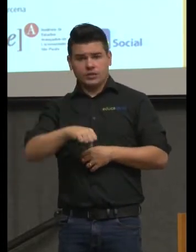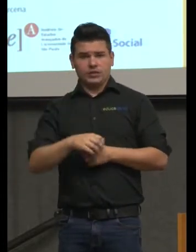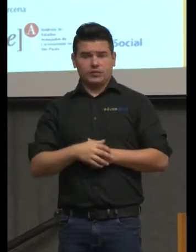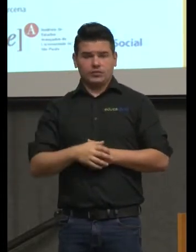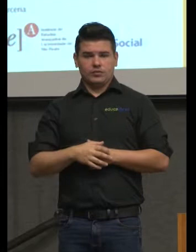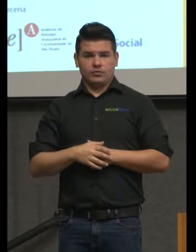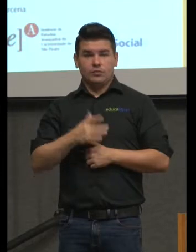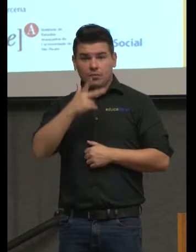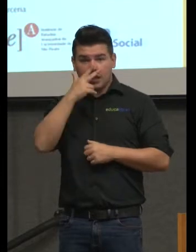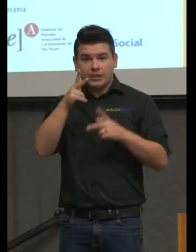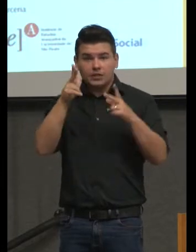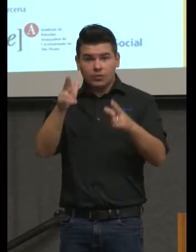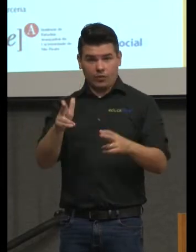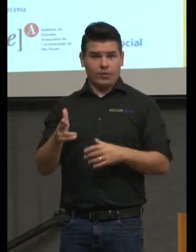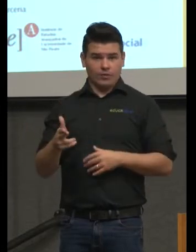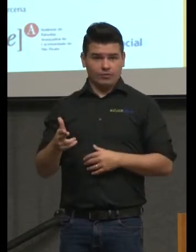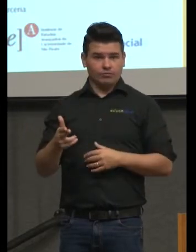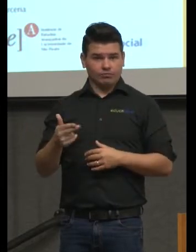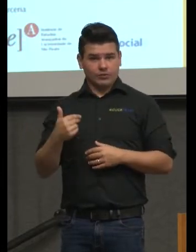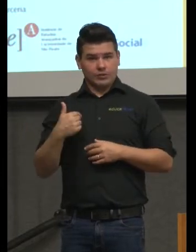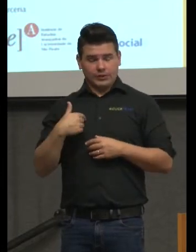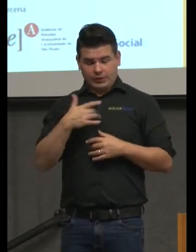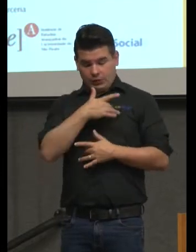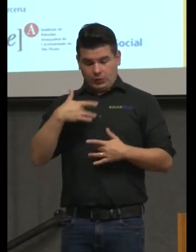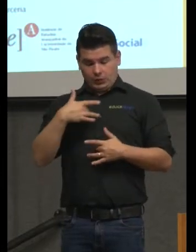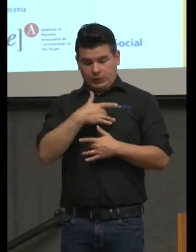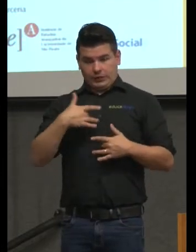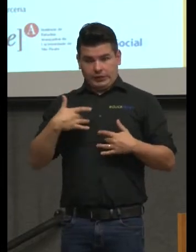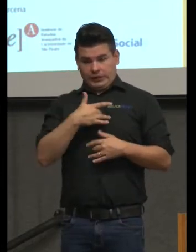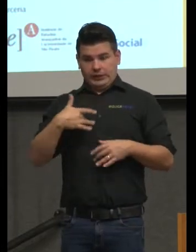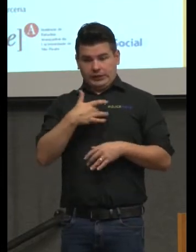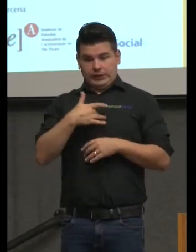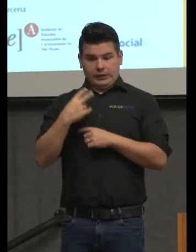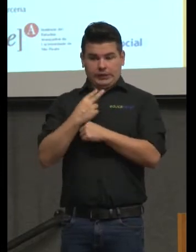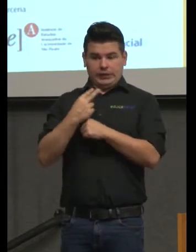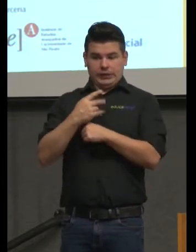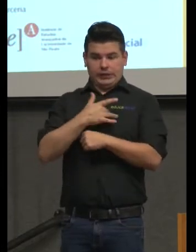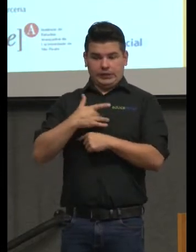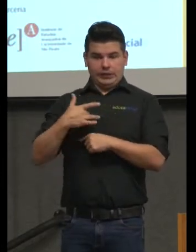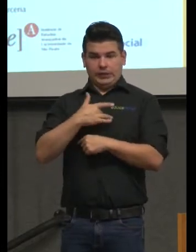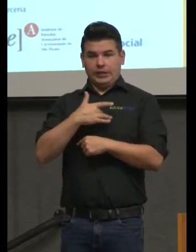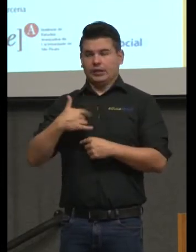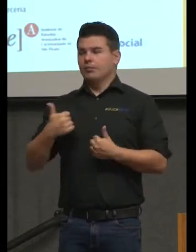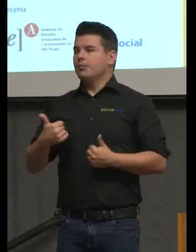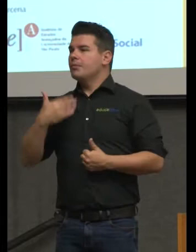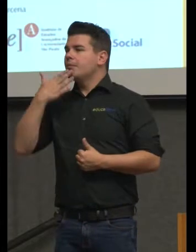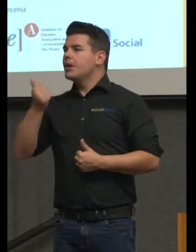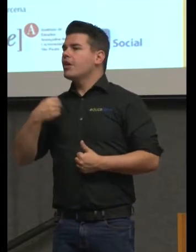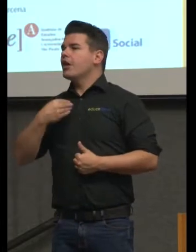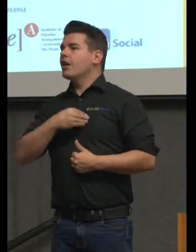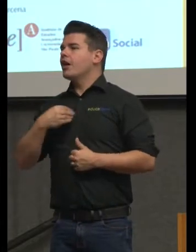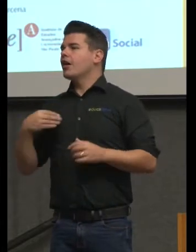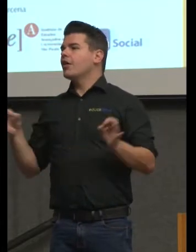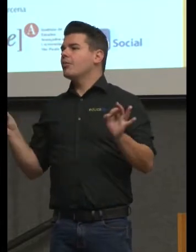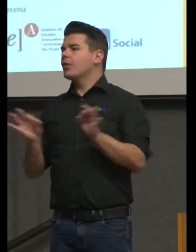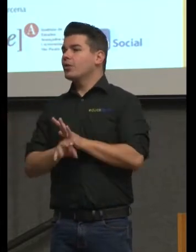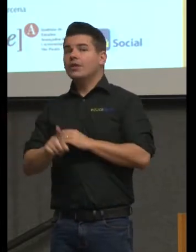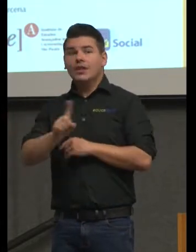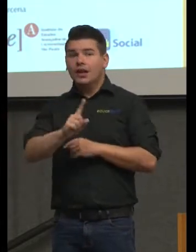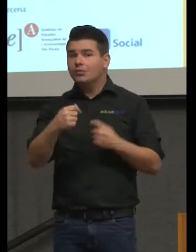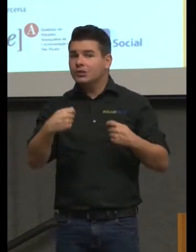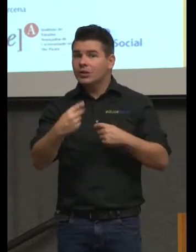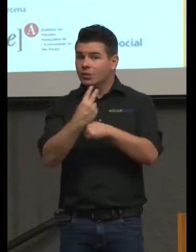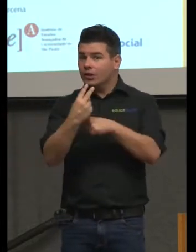cuidasse da saúde para passar no exame médico. Você faz o exame médico para cuidar da saúde, não certo? Mas